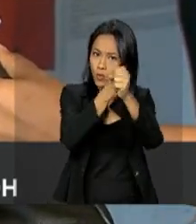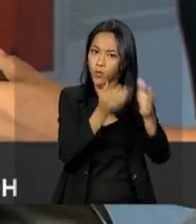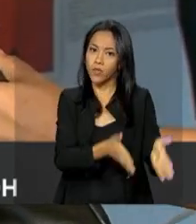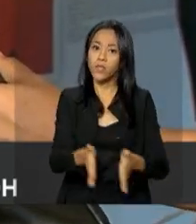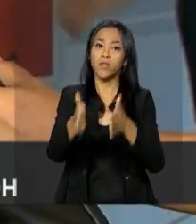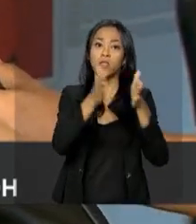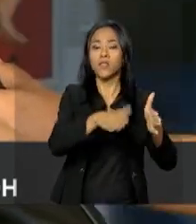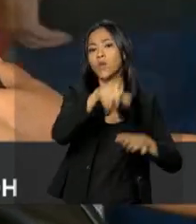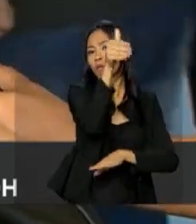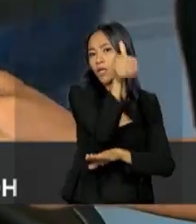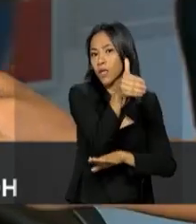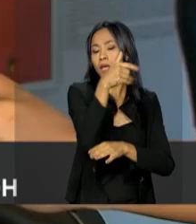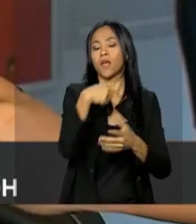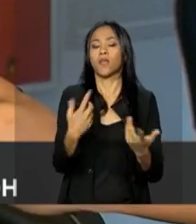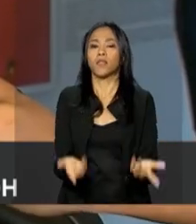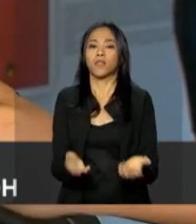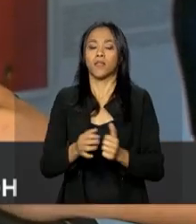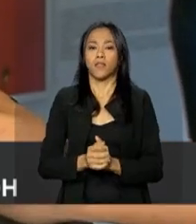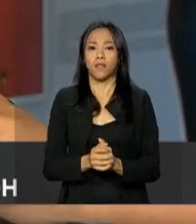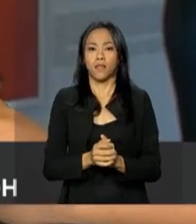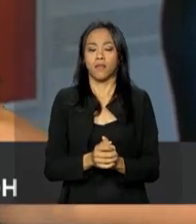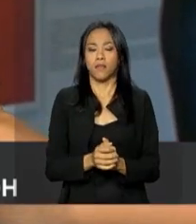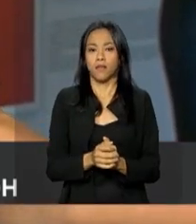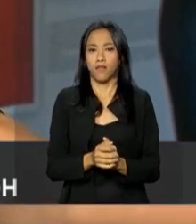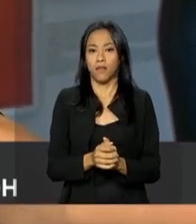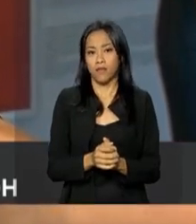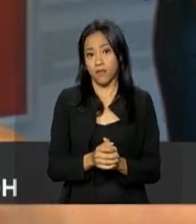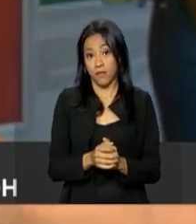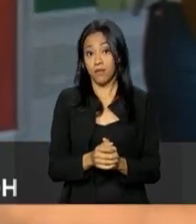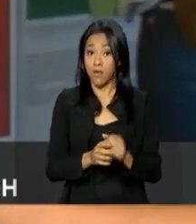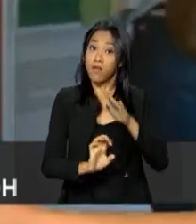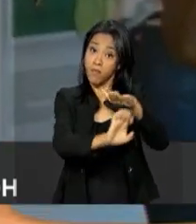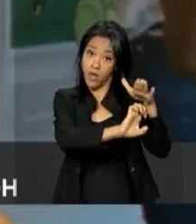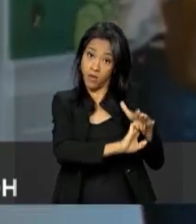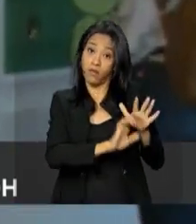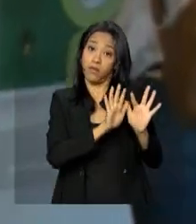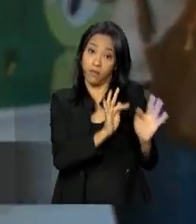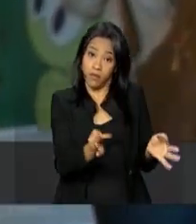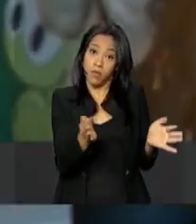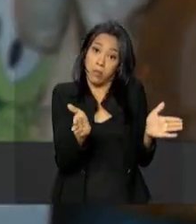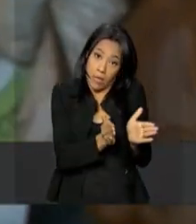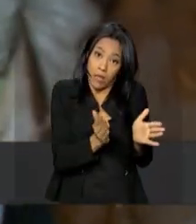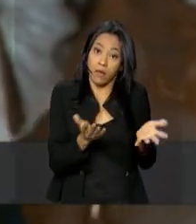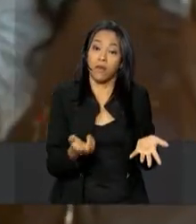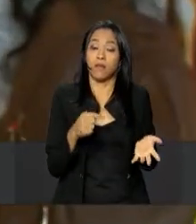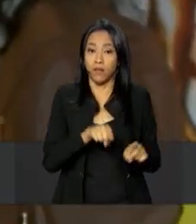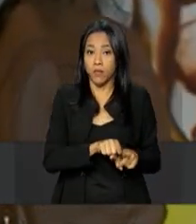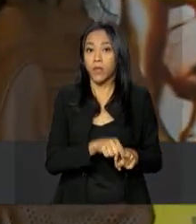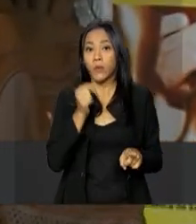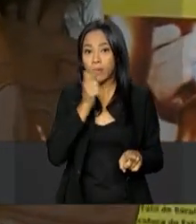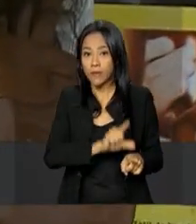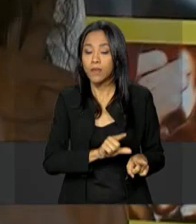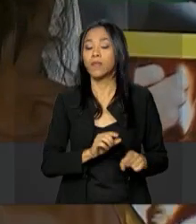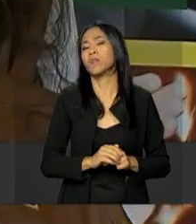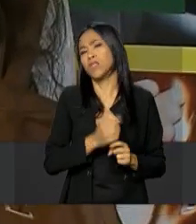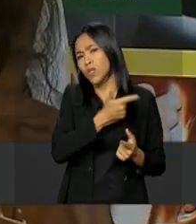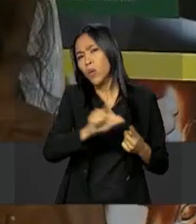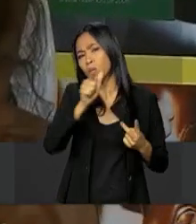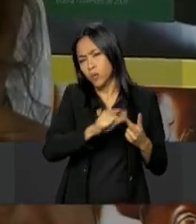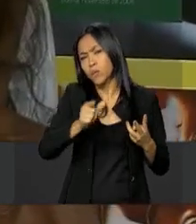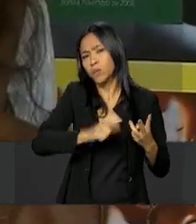hospedagem, de pequenas empresas, entre outros,